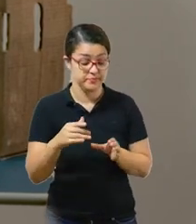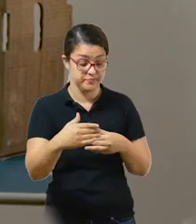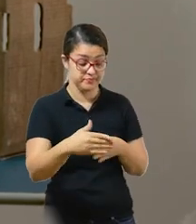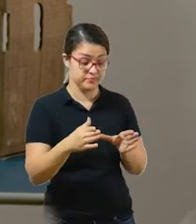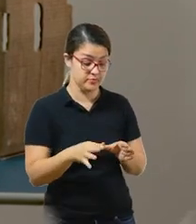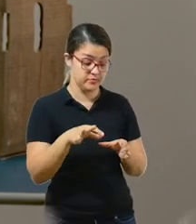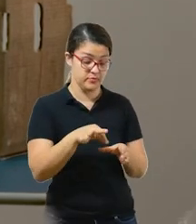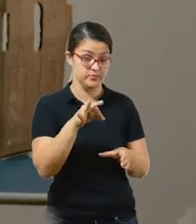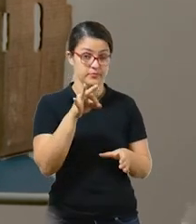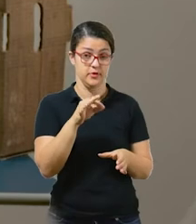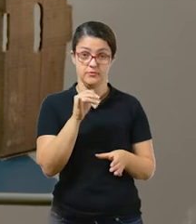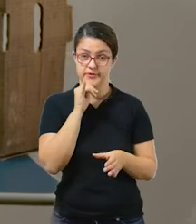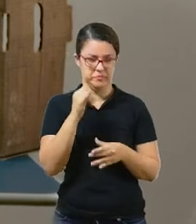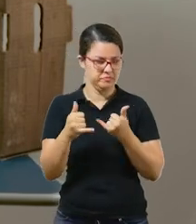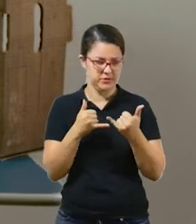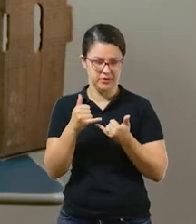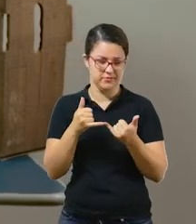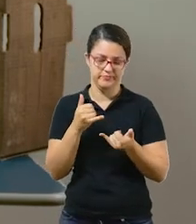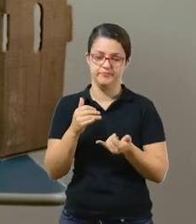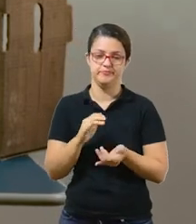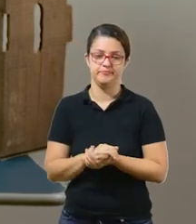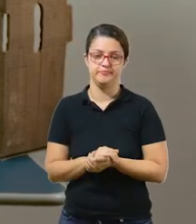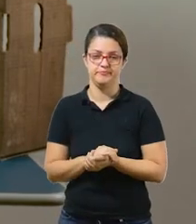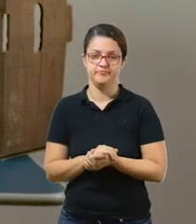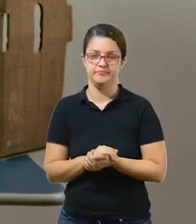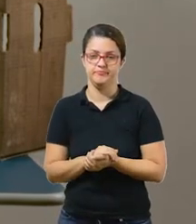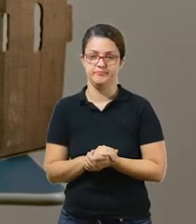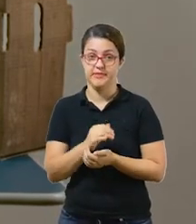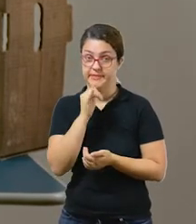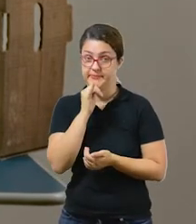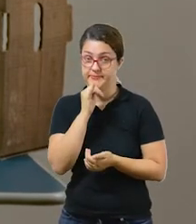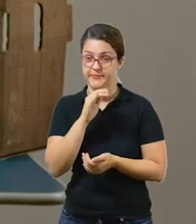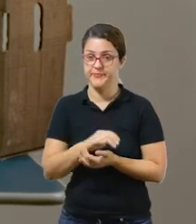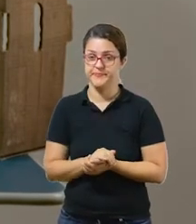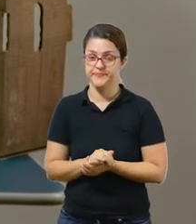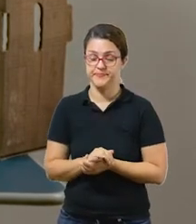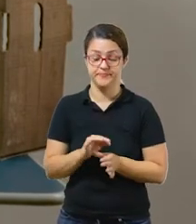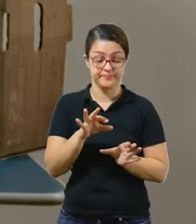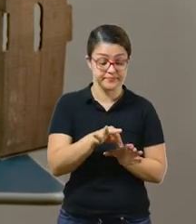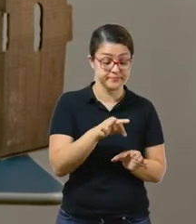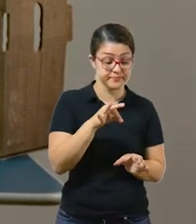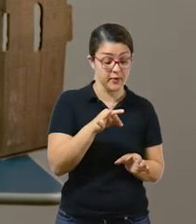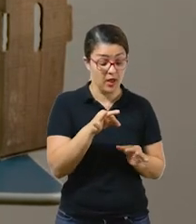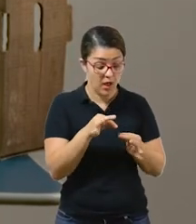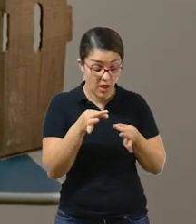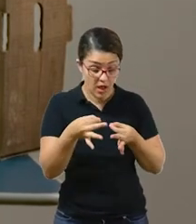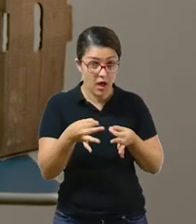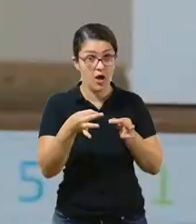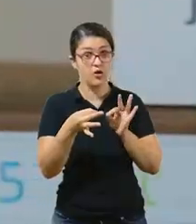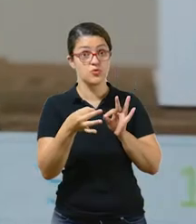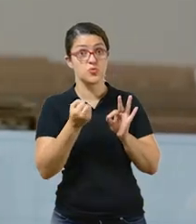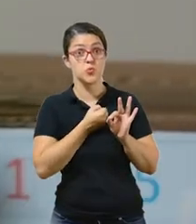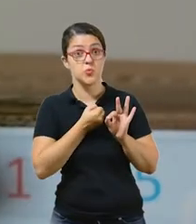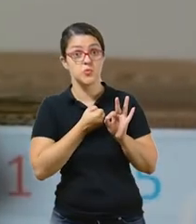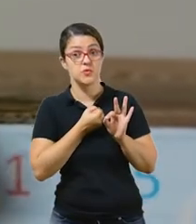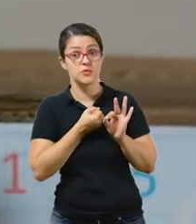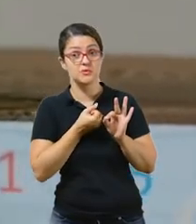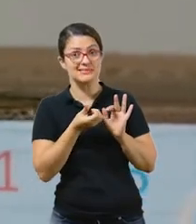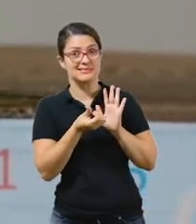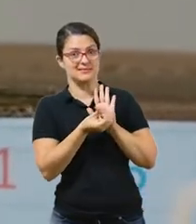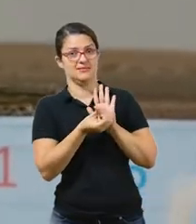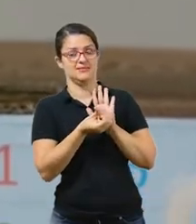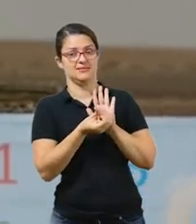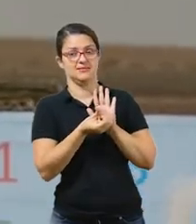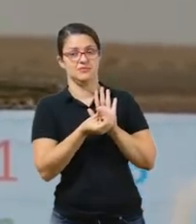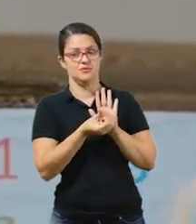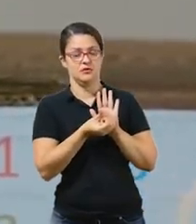caixinha. Então, vamos lá, vamos simular. A criança escolheu o número seis. Aí a criança vai pensar,